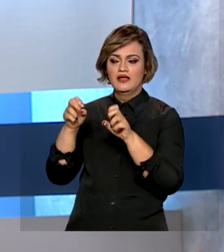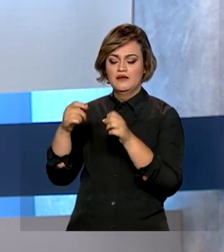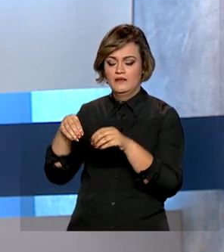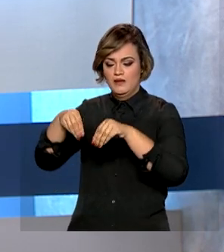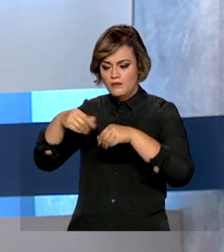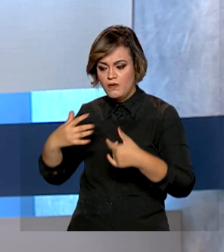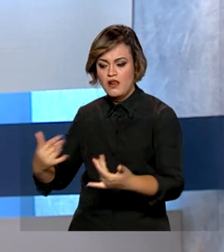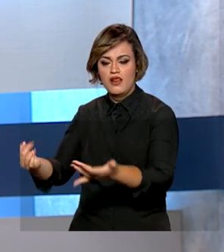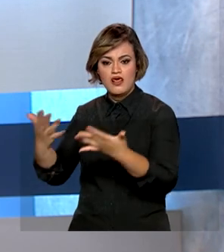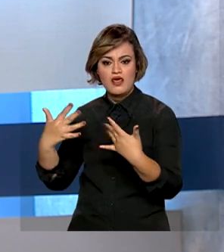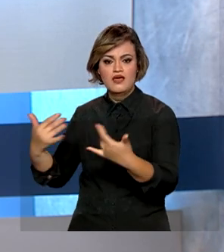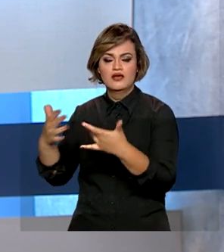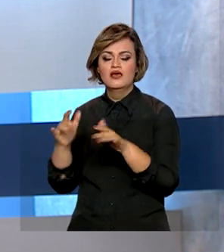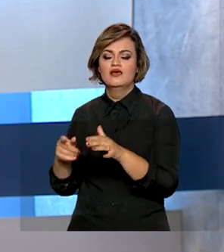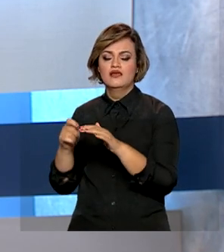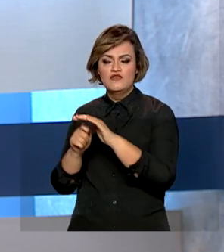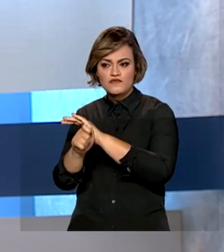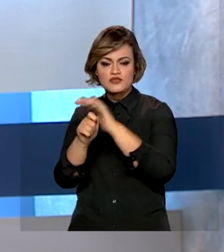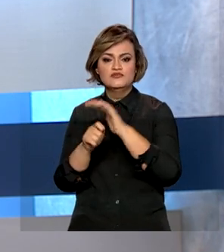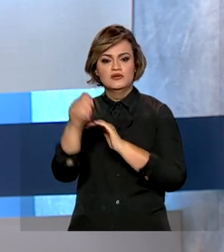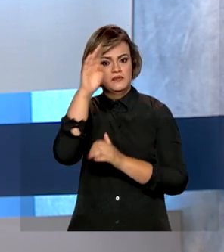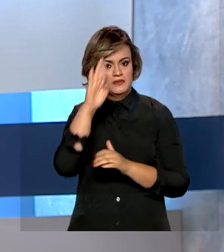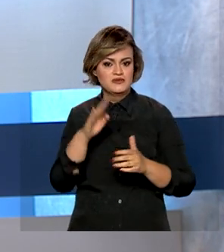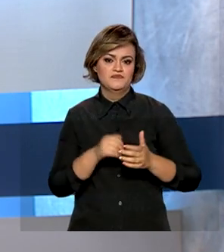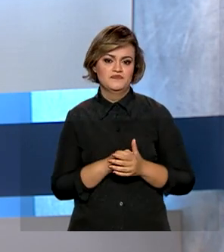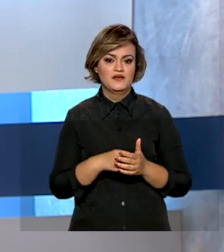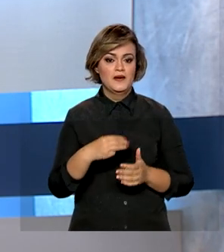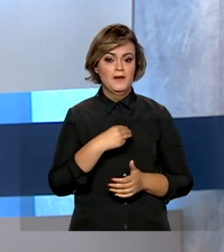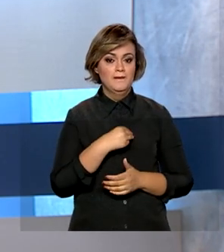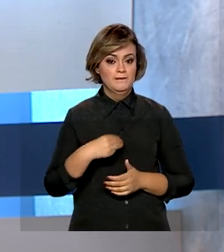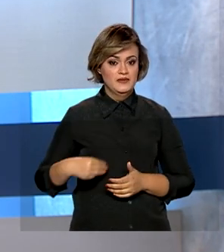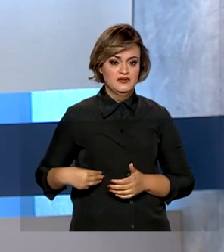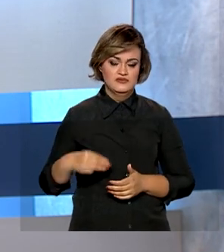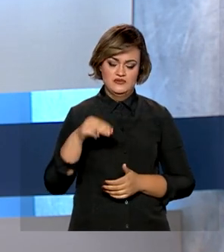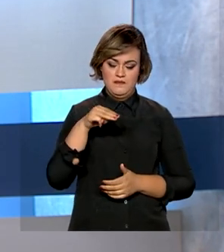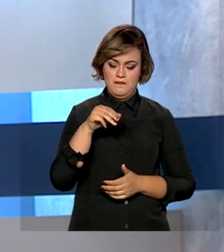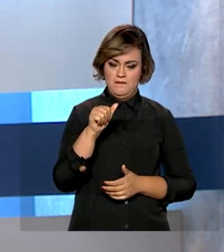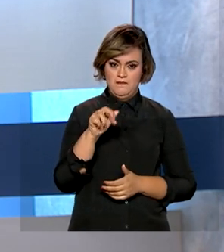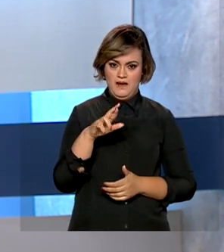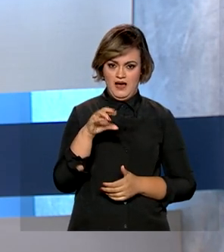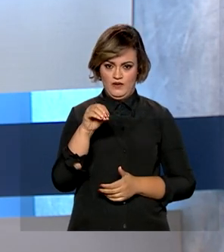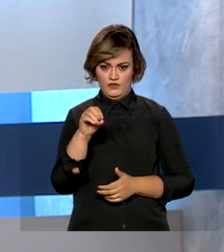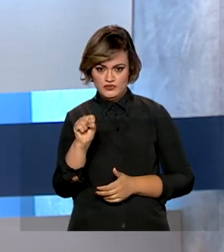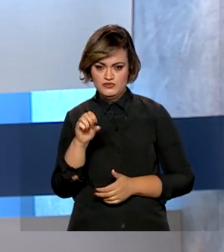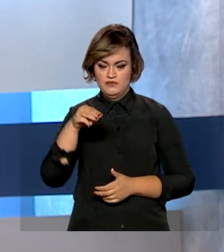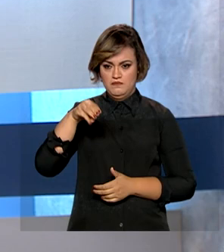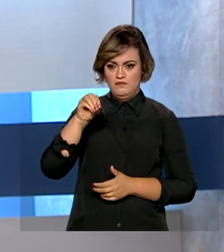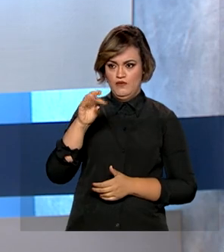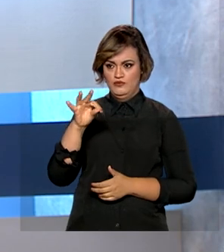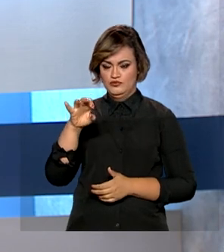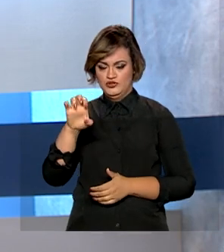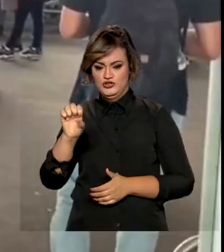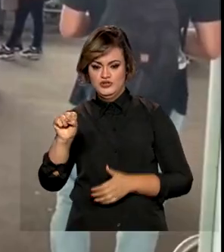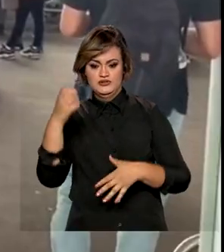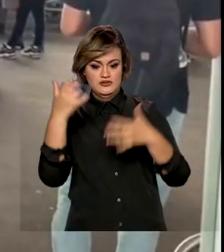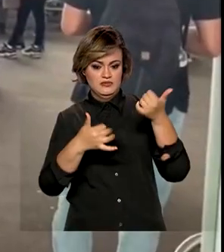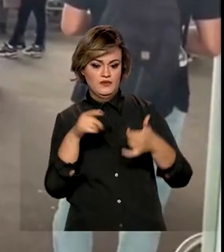ampliação de investimentos no Brasil. O ministro Marcos Montes falou sobre a viagem pouco antes de embarcar.